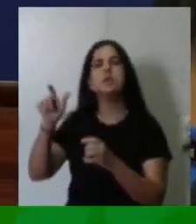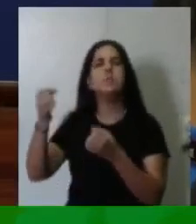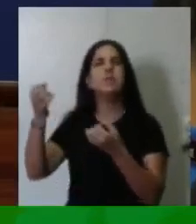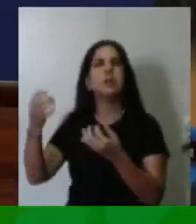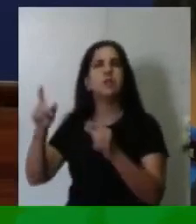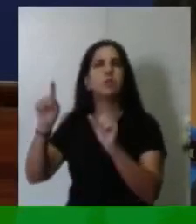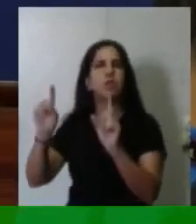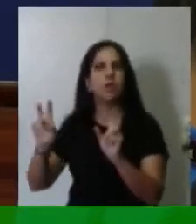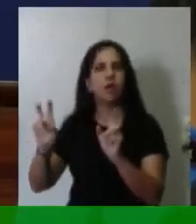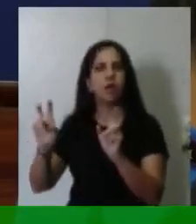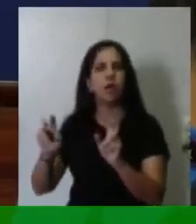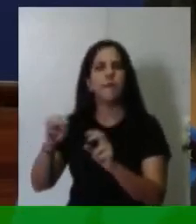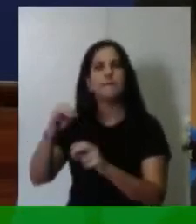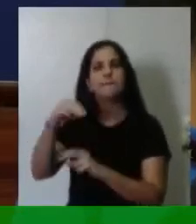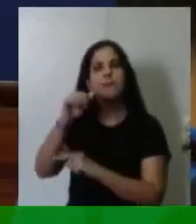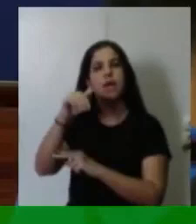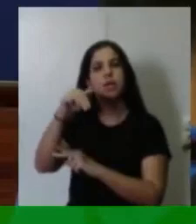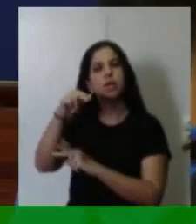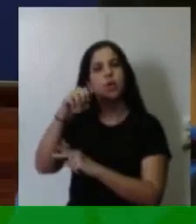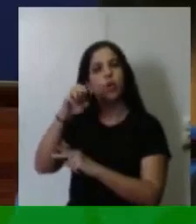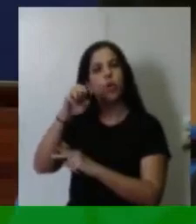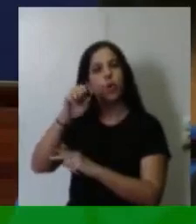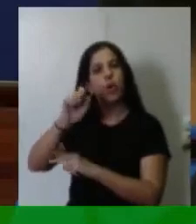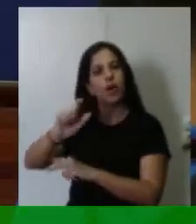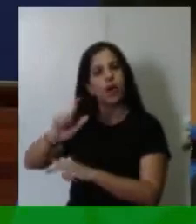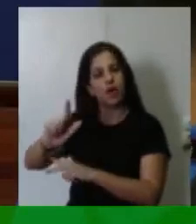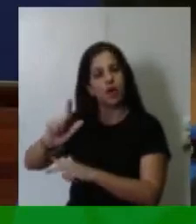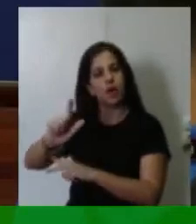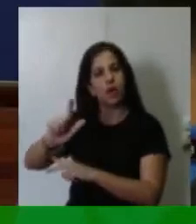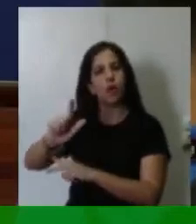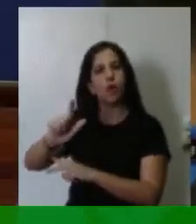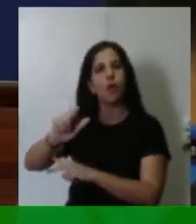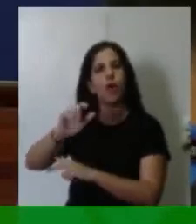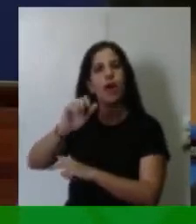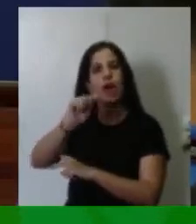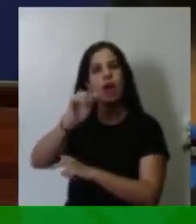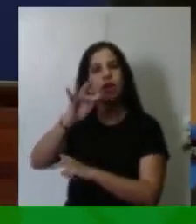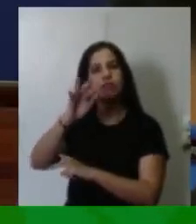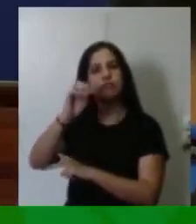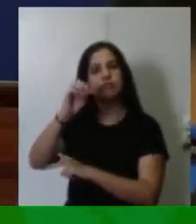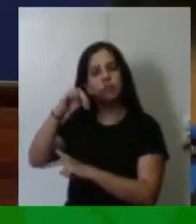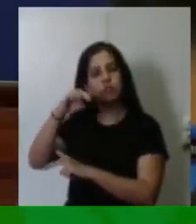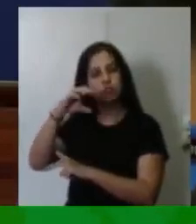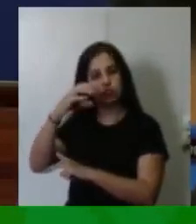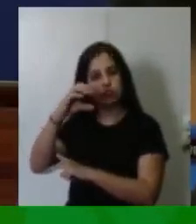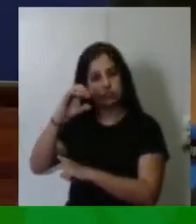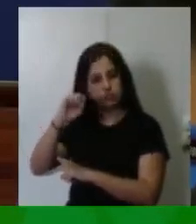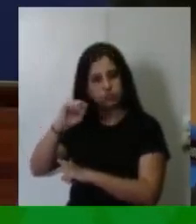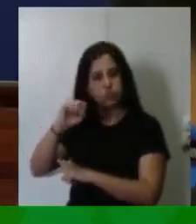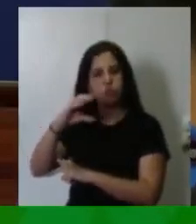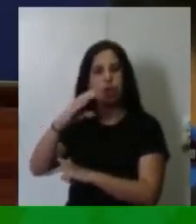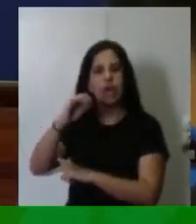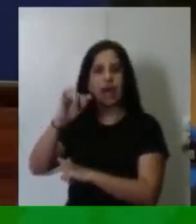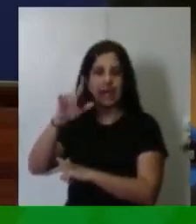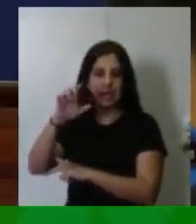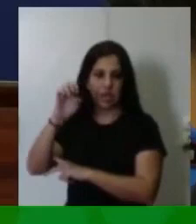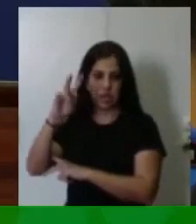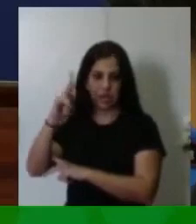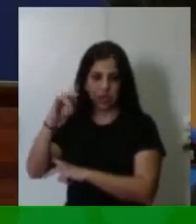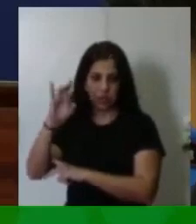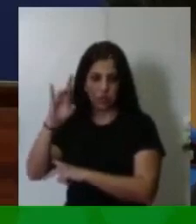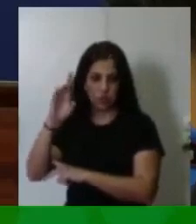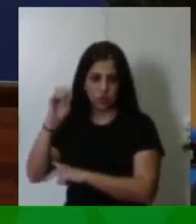Manoel Afonso Caleiros de Mello, o pai de Arnundo de Mello. Manoel Afonso Caleiros de Mello.